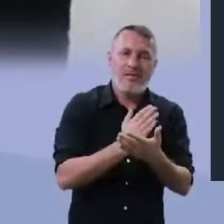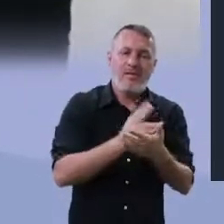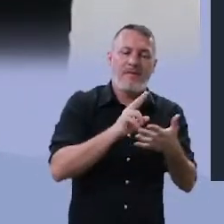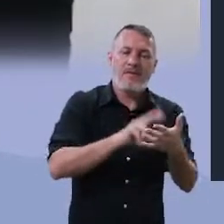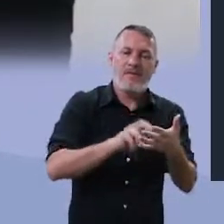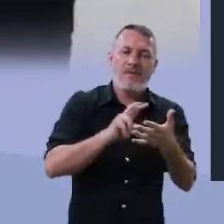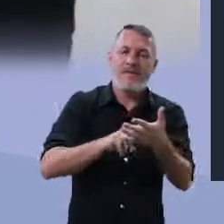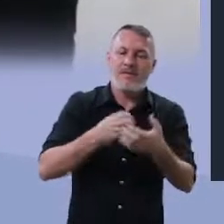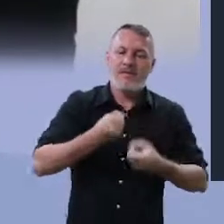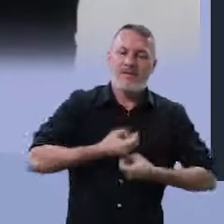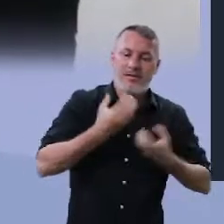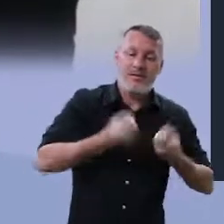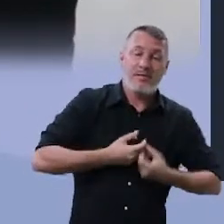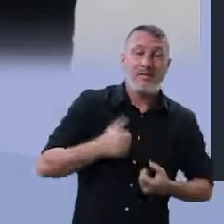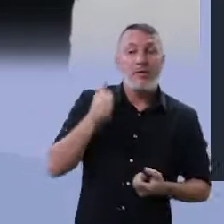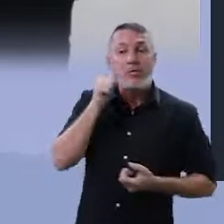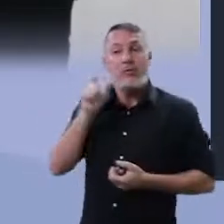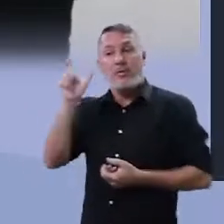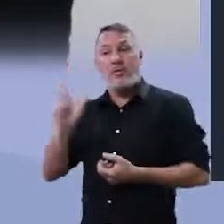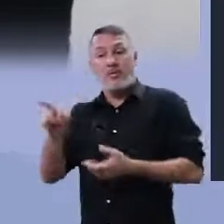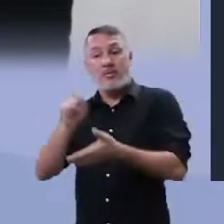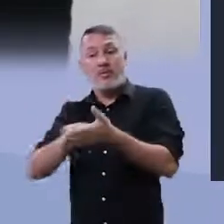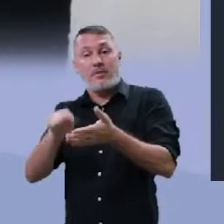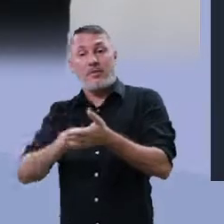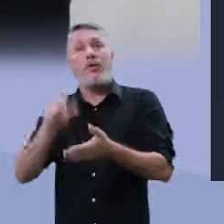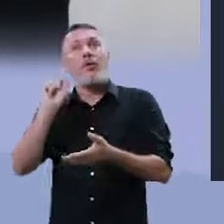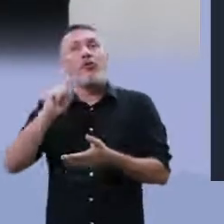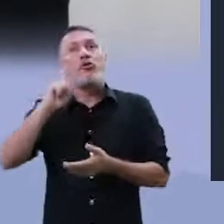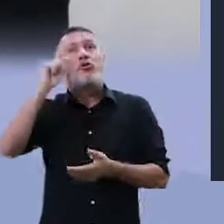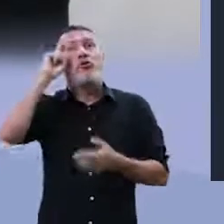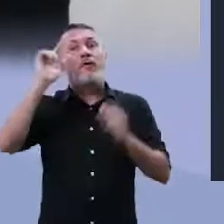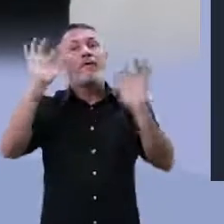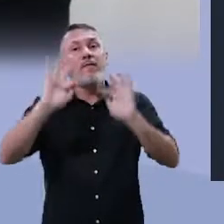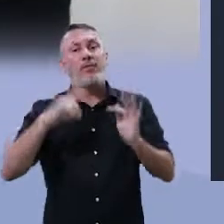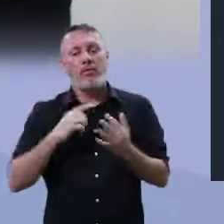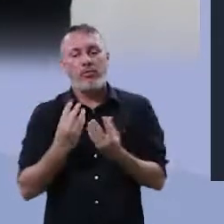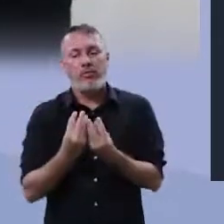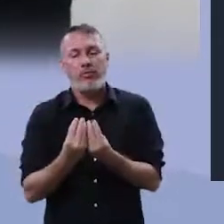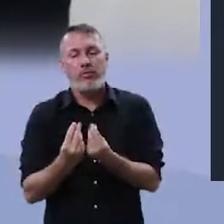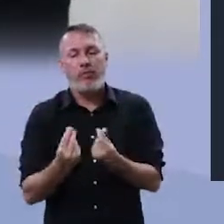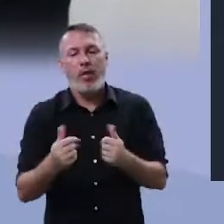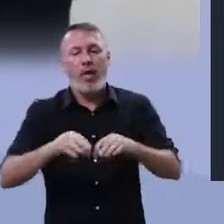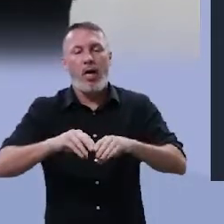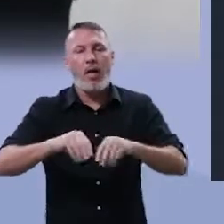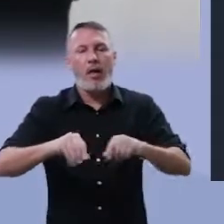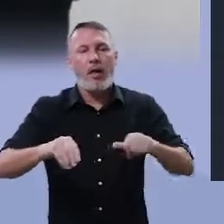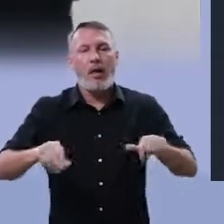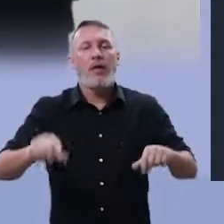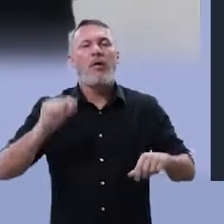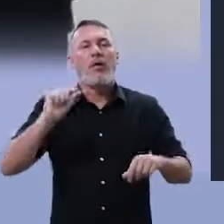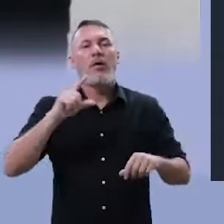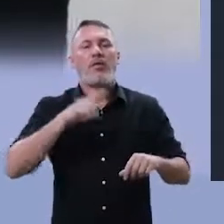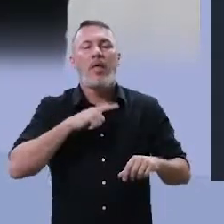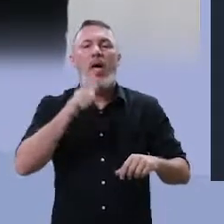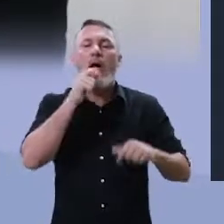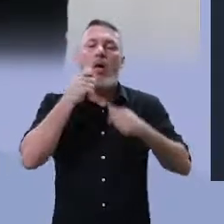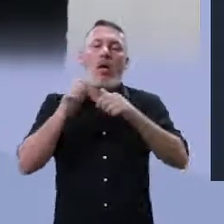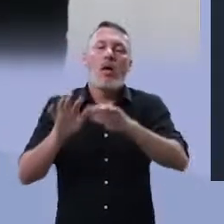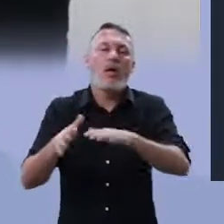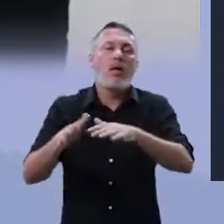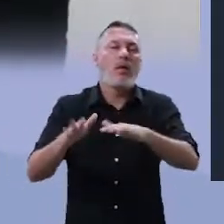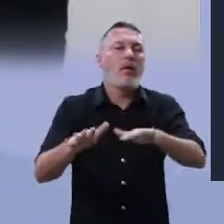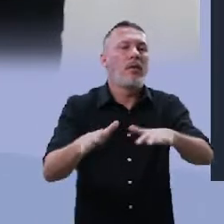fala de dias felizes que desmancham-se na areia. Dias felizes que correm nas